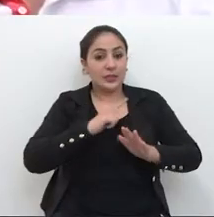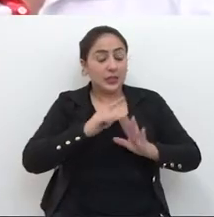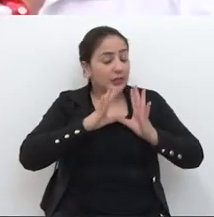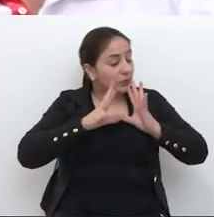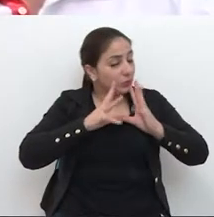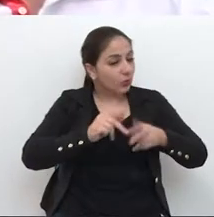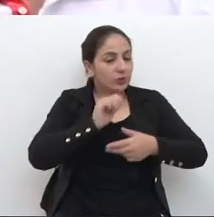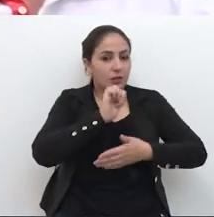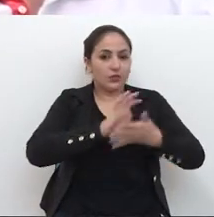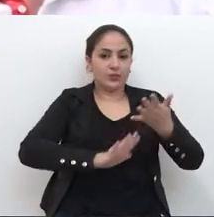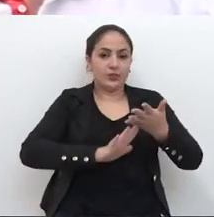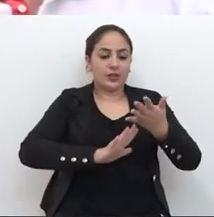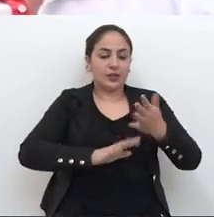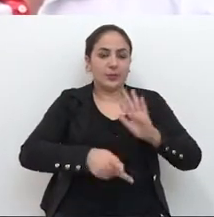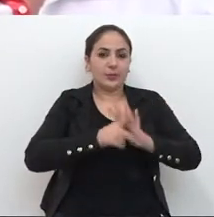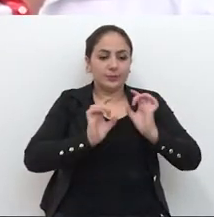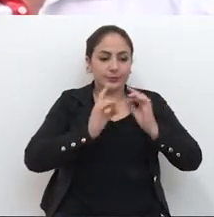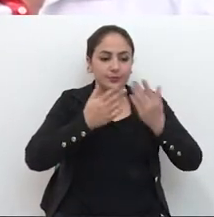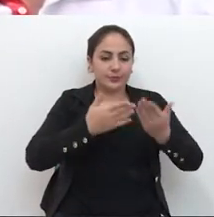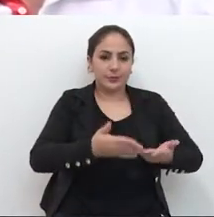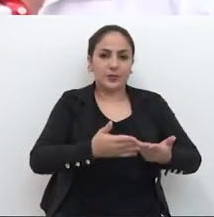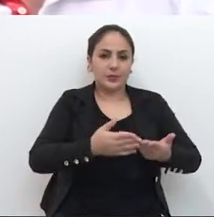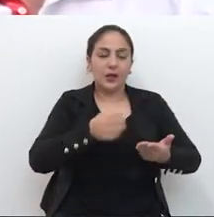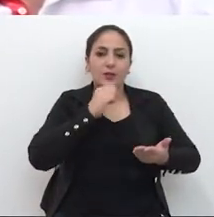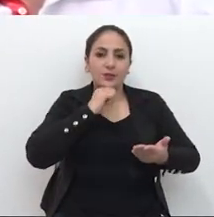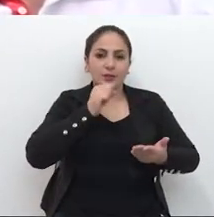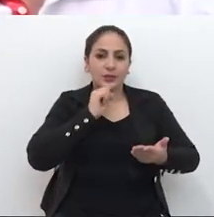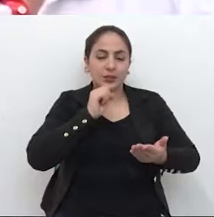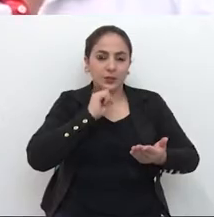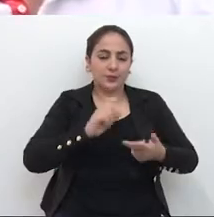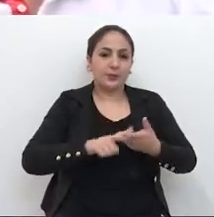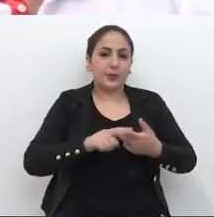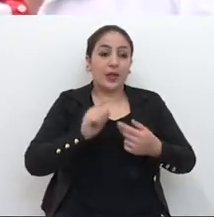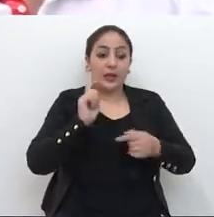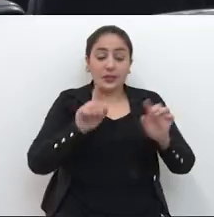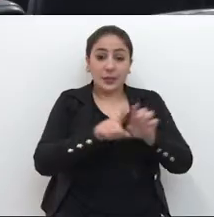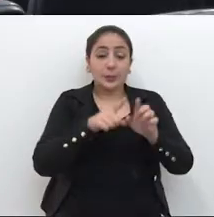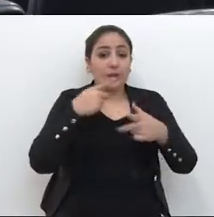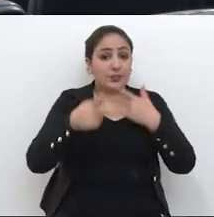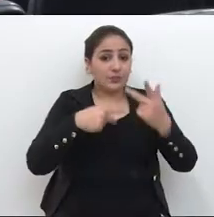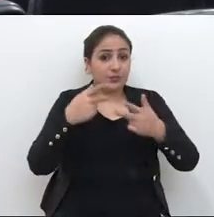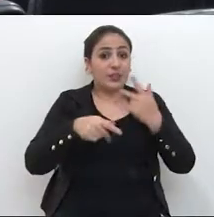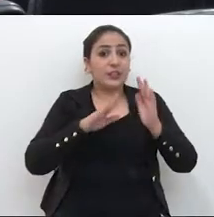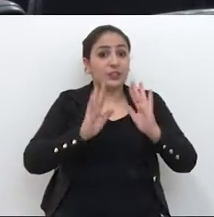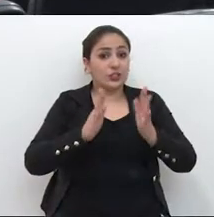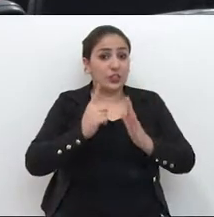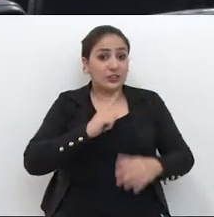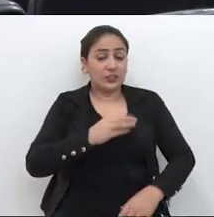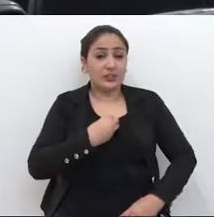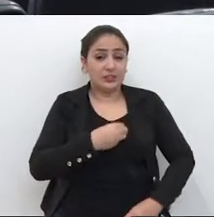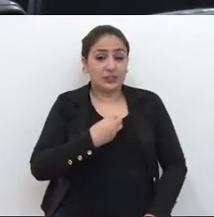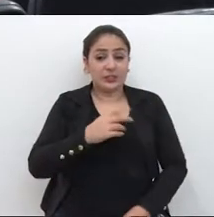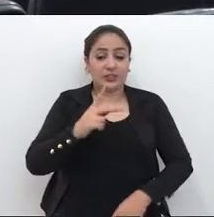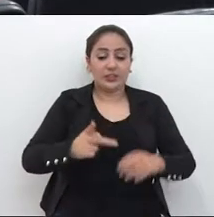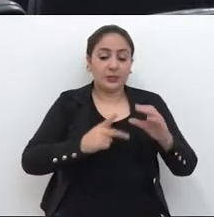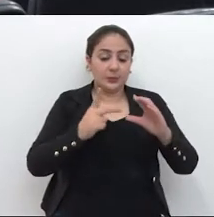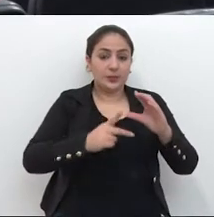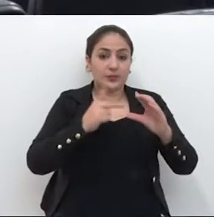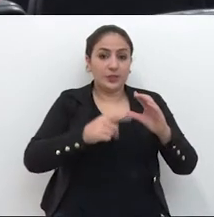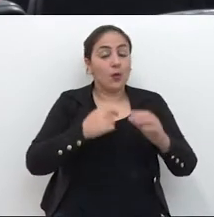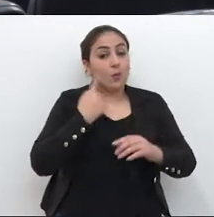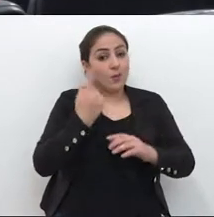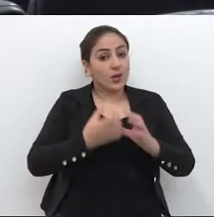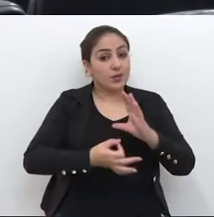que comporte todas as atividades direcionadas aos idosos. Ele ainda destaca que já existe na